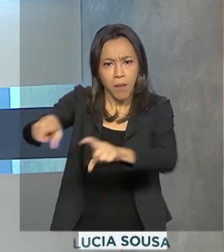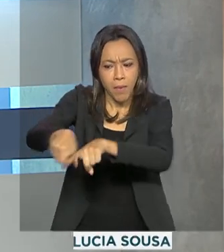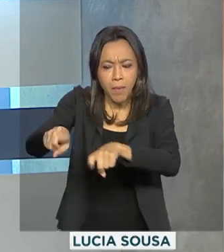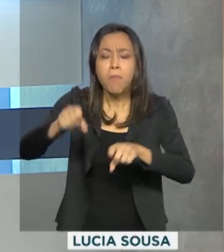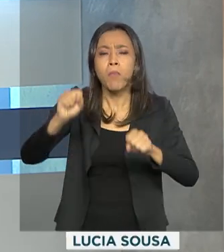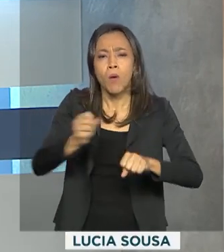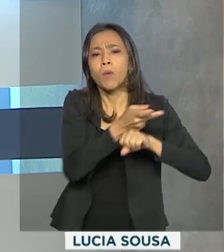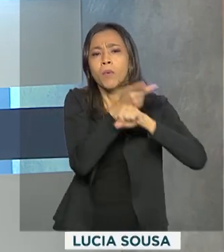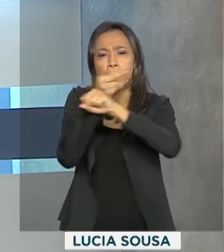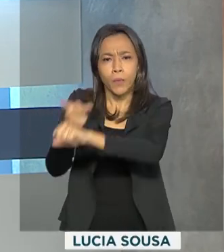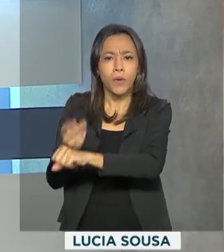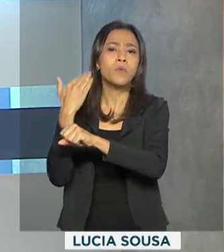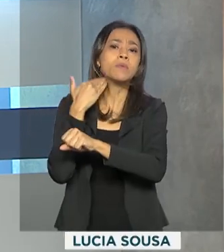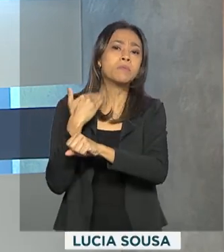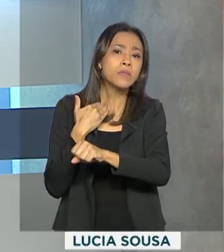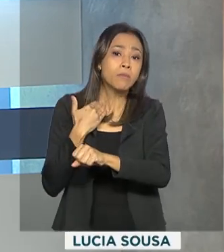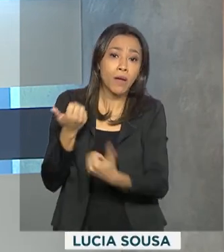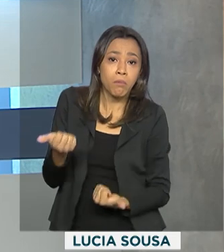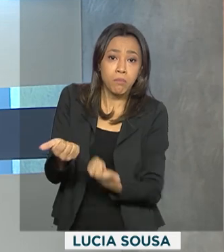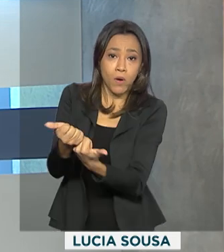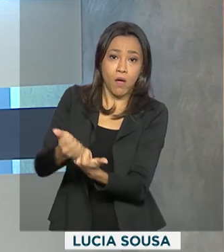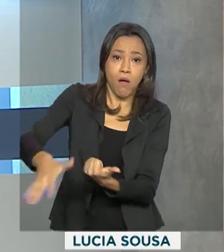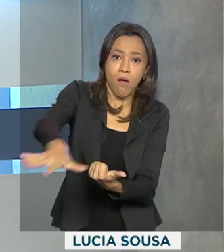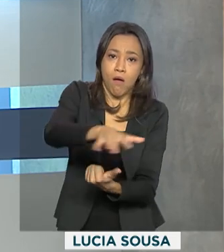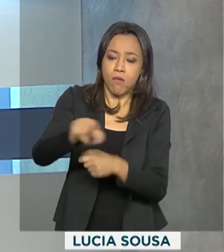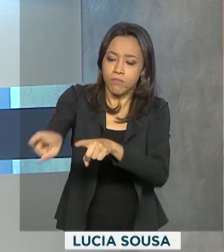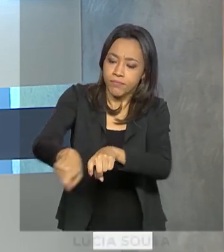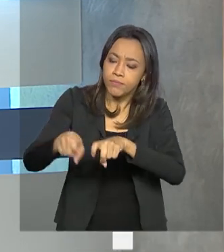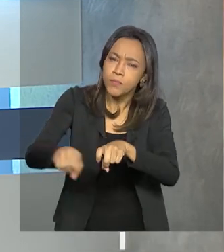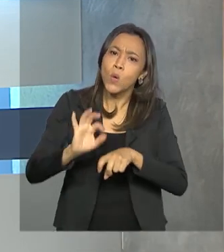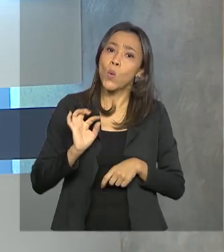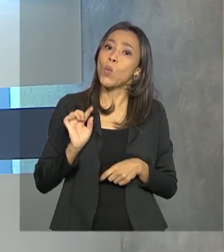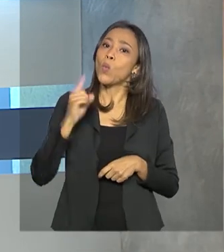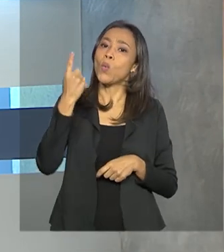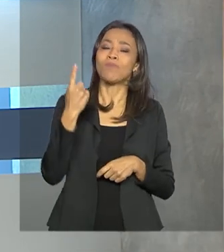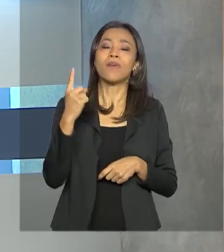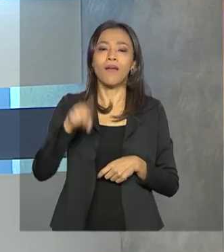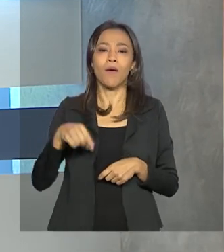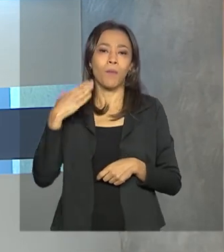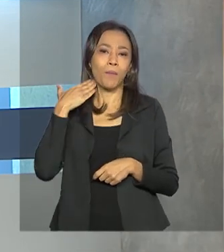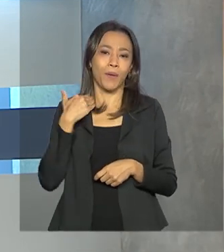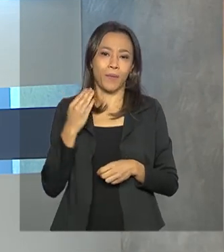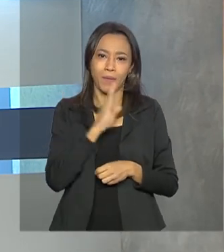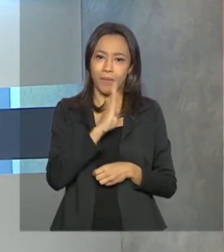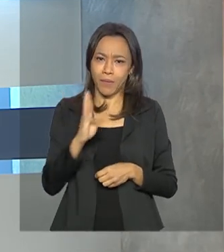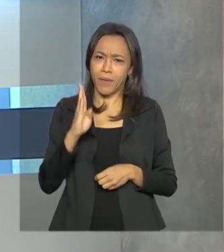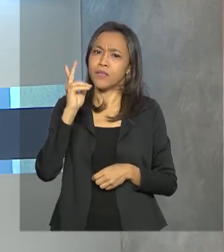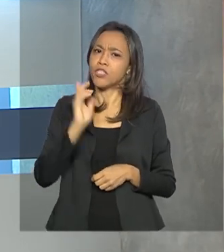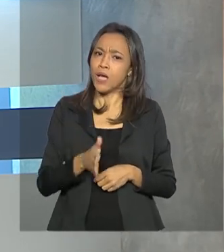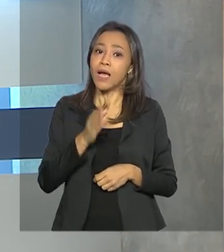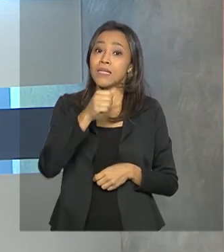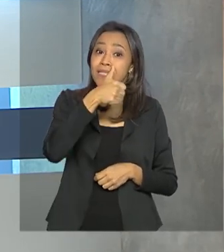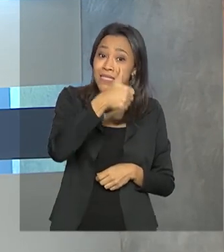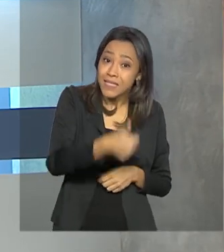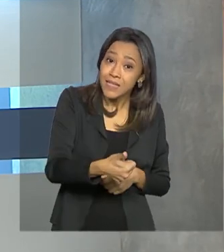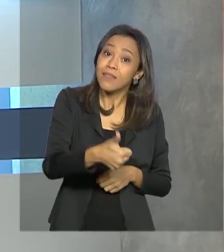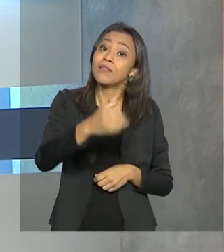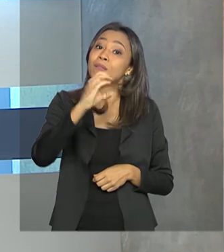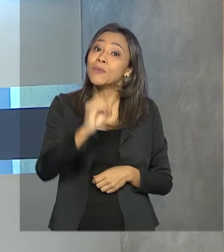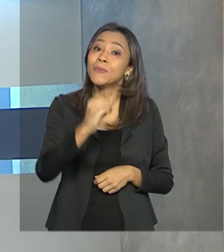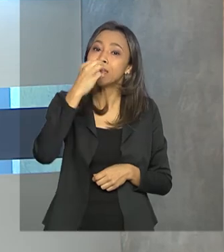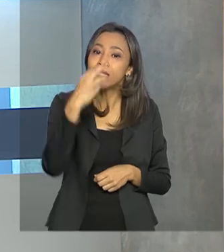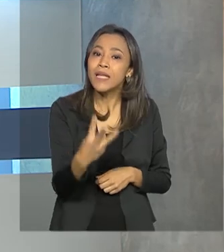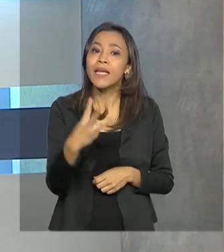acesso aos recursos para apoiar a produção. Um dos operadores do crédito, o Banco do Brasil, disponibilizou 103 bilhões